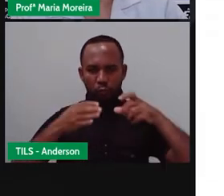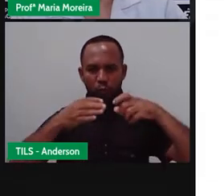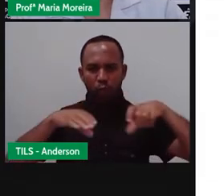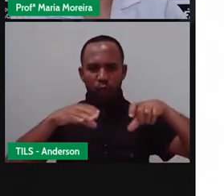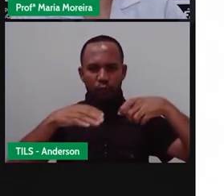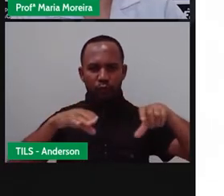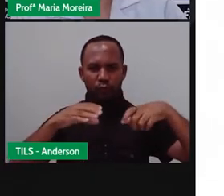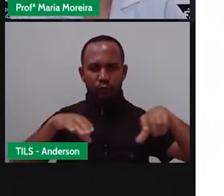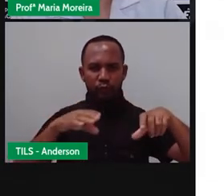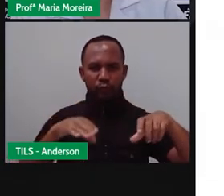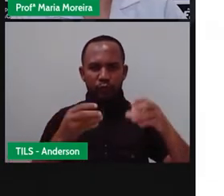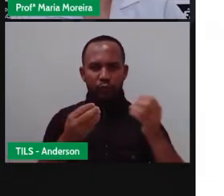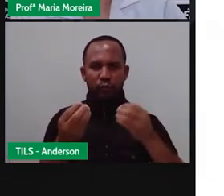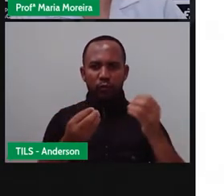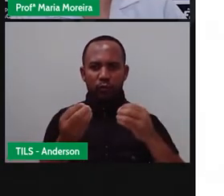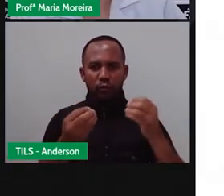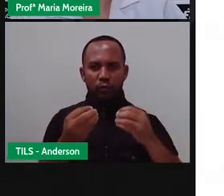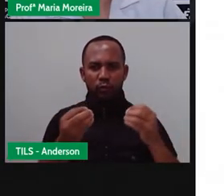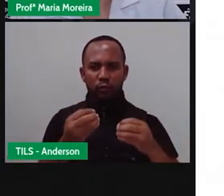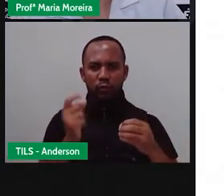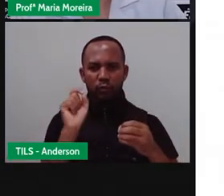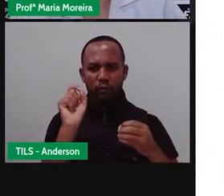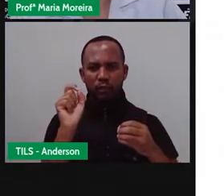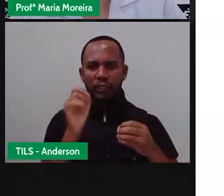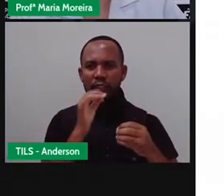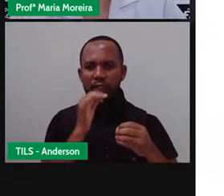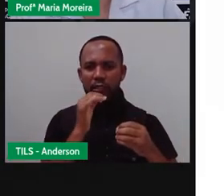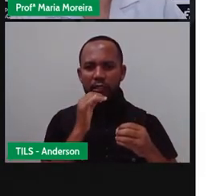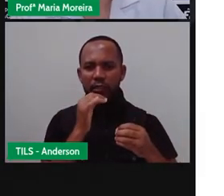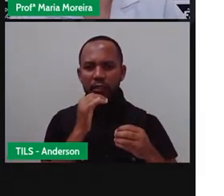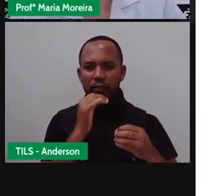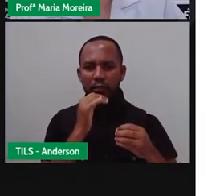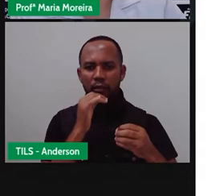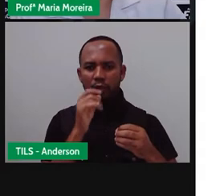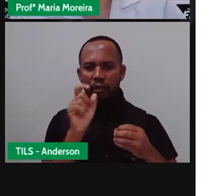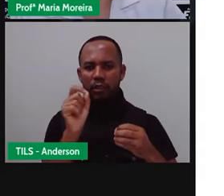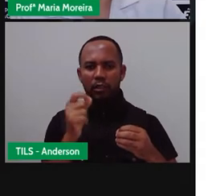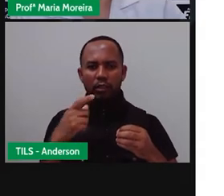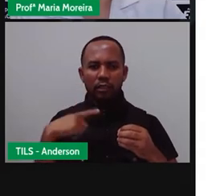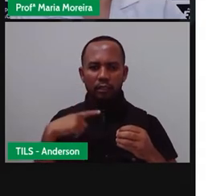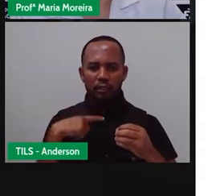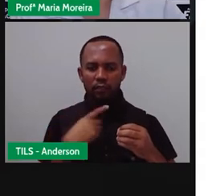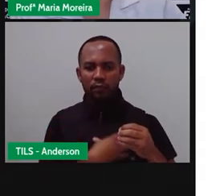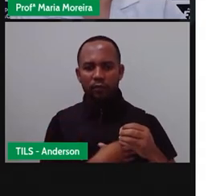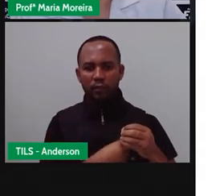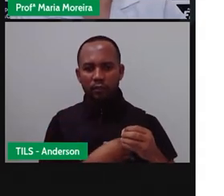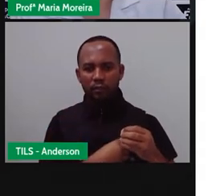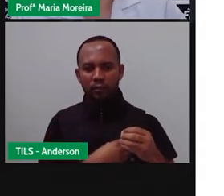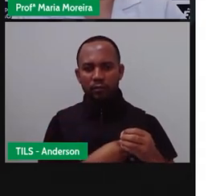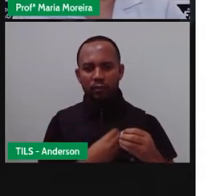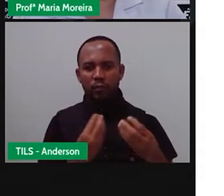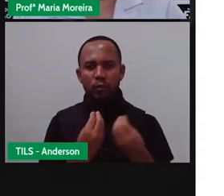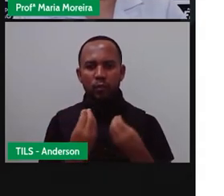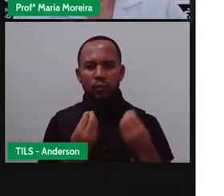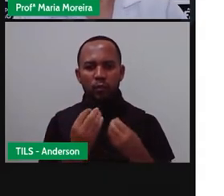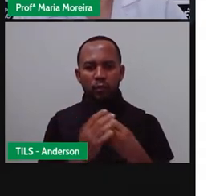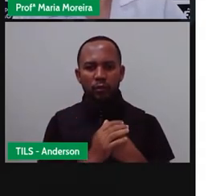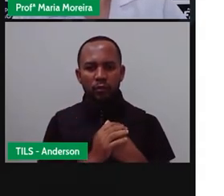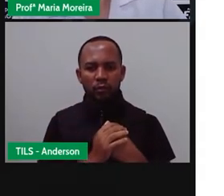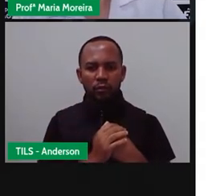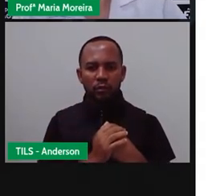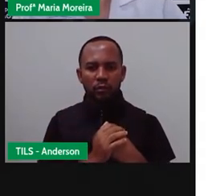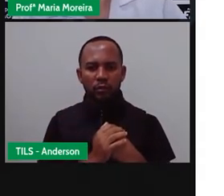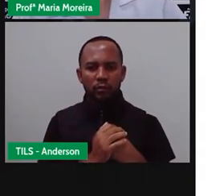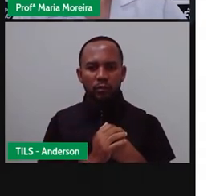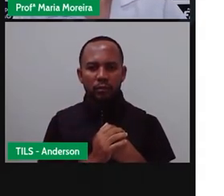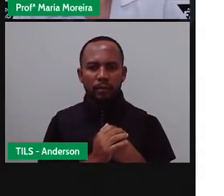Que saem da coaca e, através da temperatura ambiente, é definido se a niada será compostas por macho ou